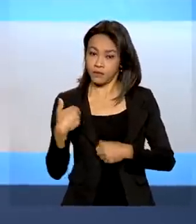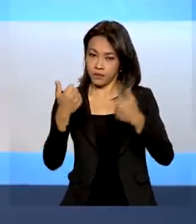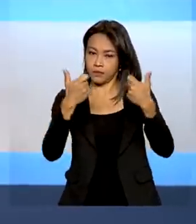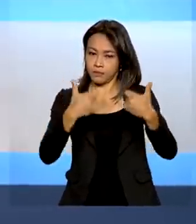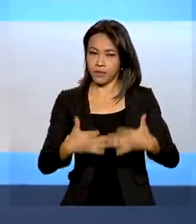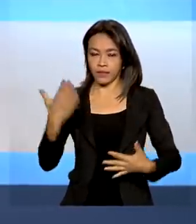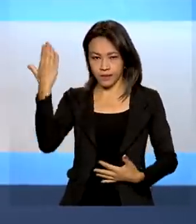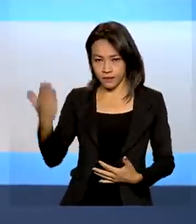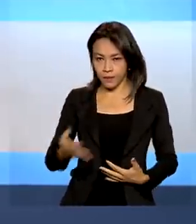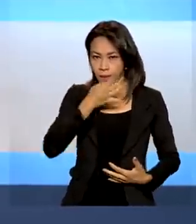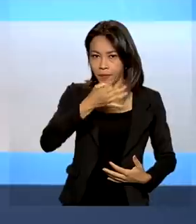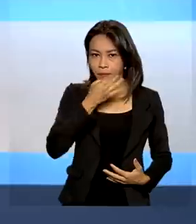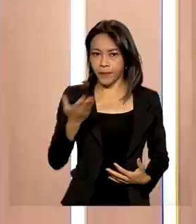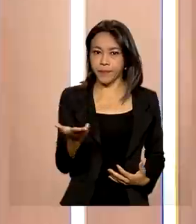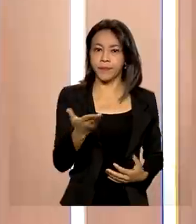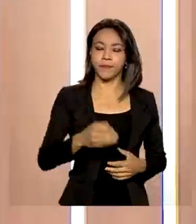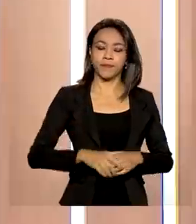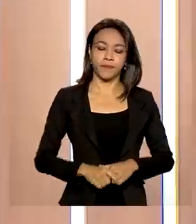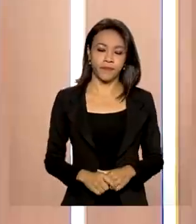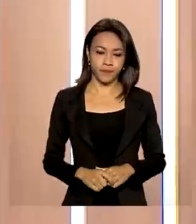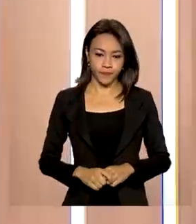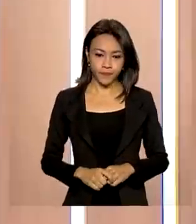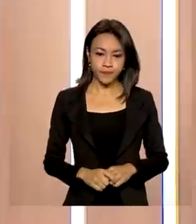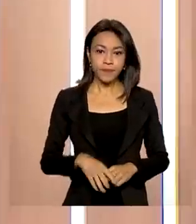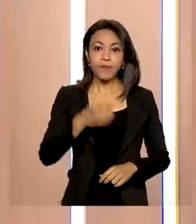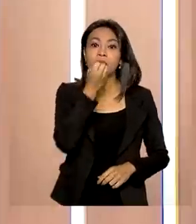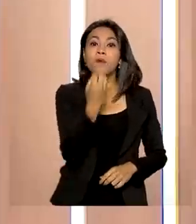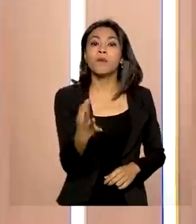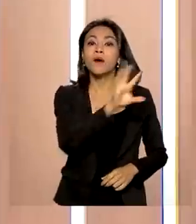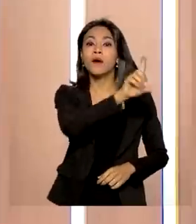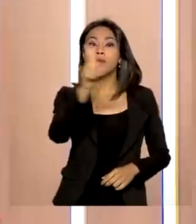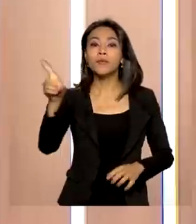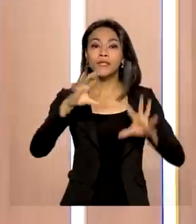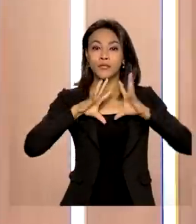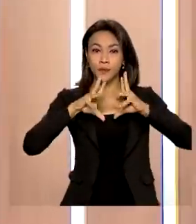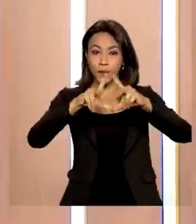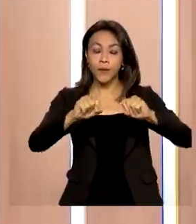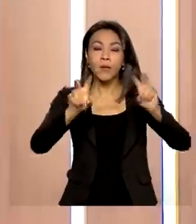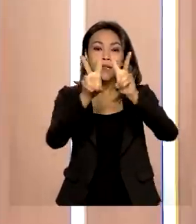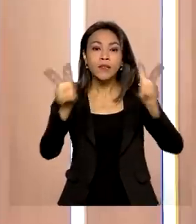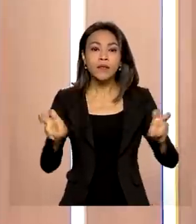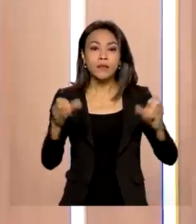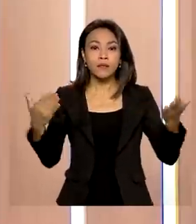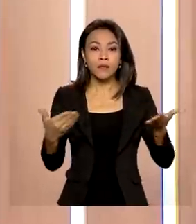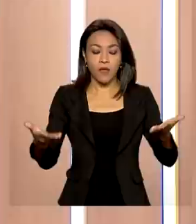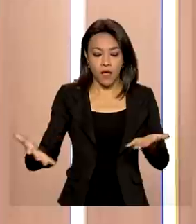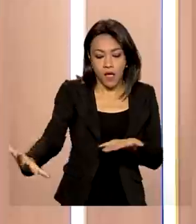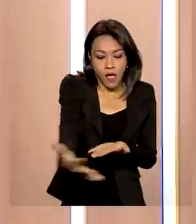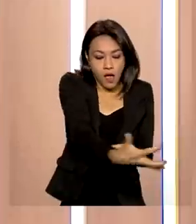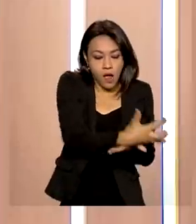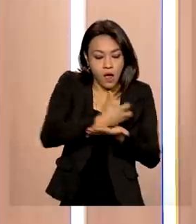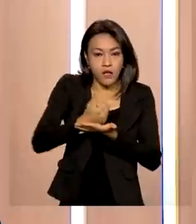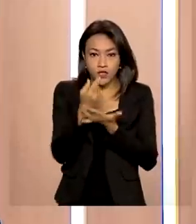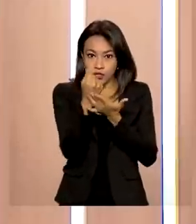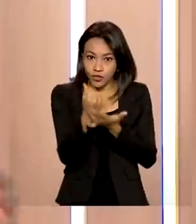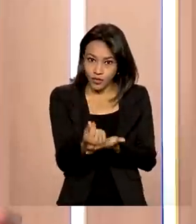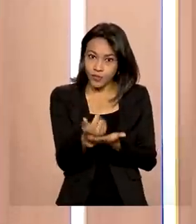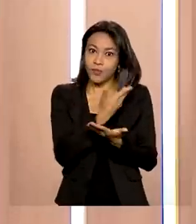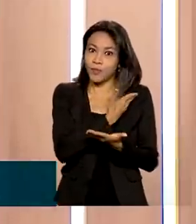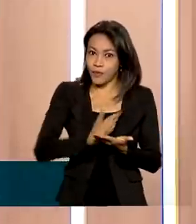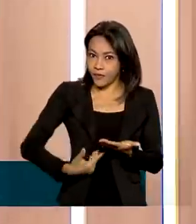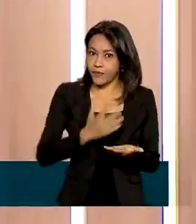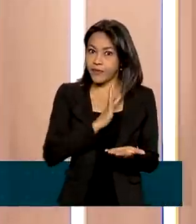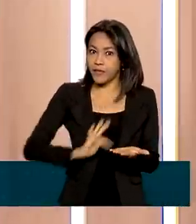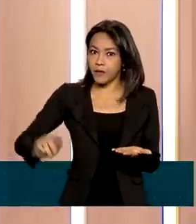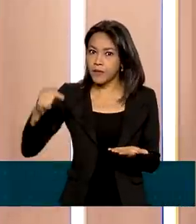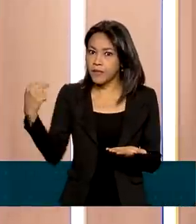Ricardo Caldas. Bom dia, bom dia a todos. O nosso tema de hoje é a arrecadação federal. E, para tratar de